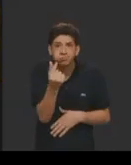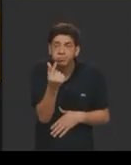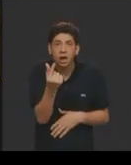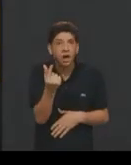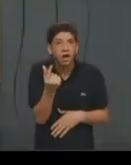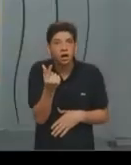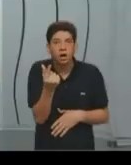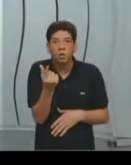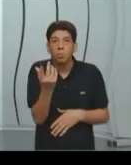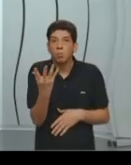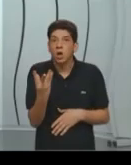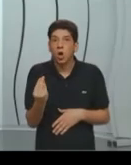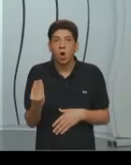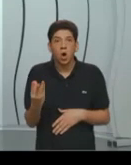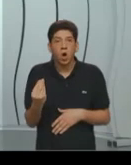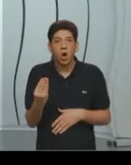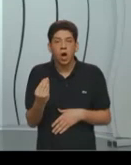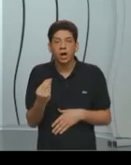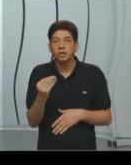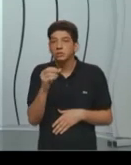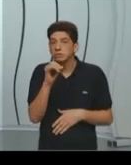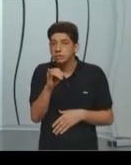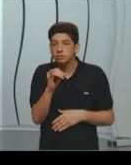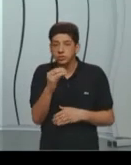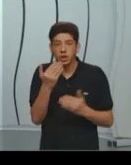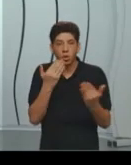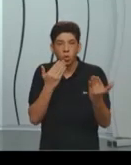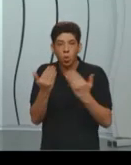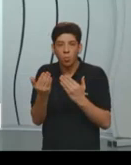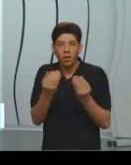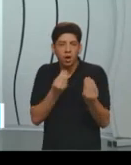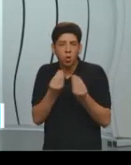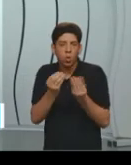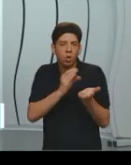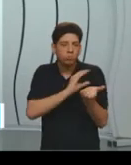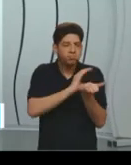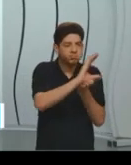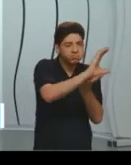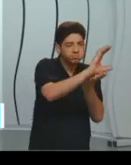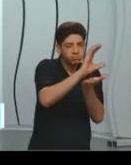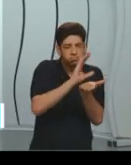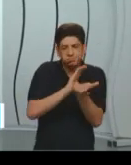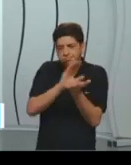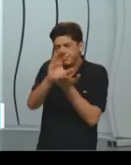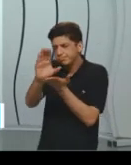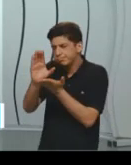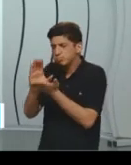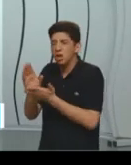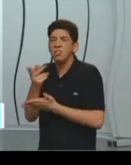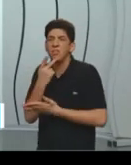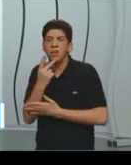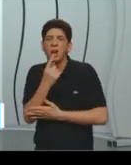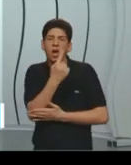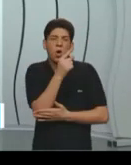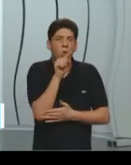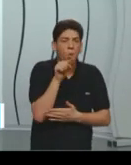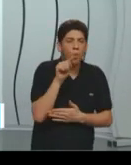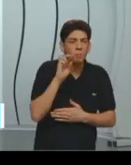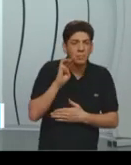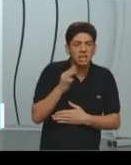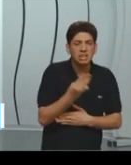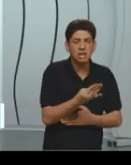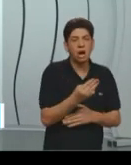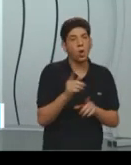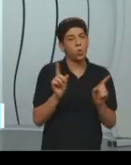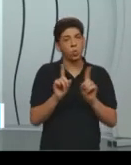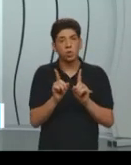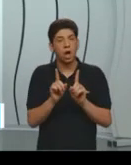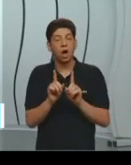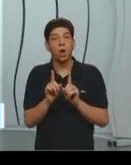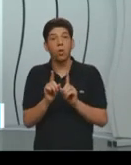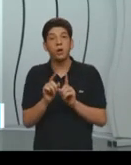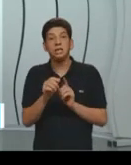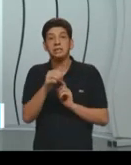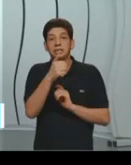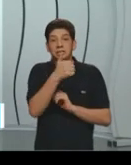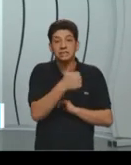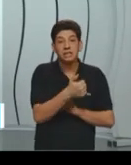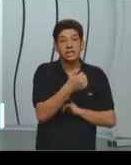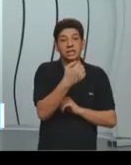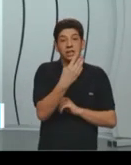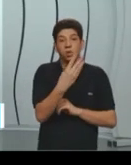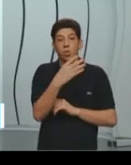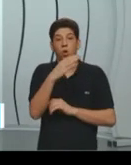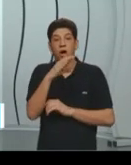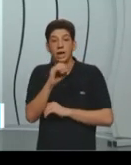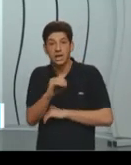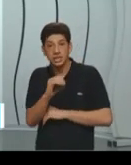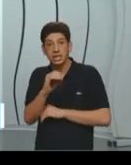hiperconcentração de renda, eu não estou falando da pessoa que ganha 1 milhão, 2 milhões não, a gente está falando da pessoa que ela ganha 140 bilhões, não